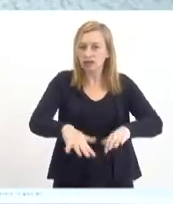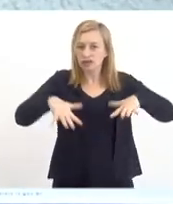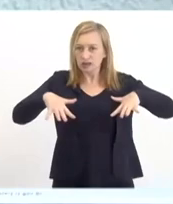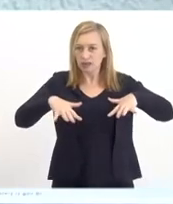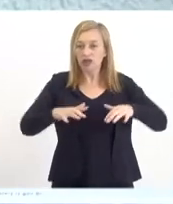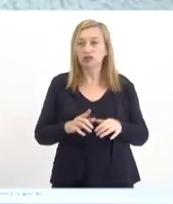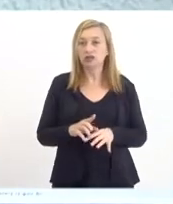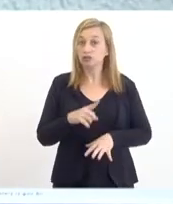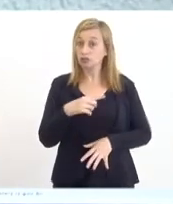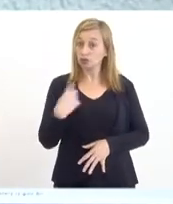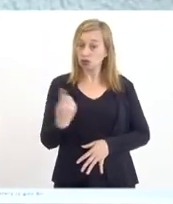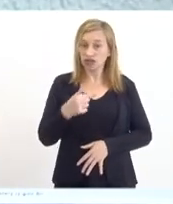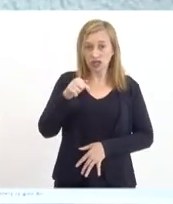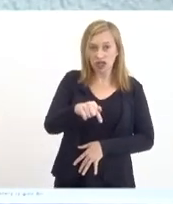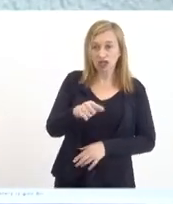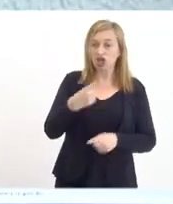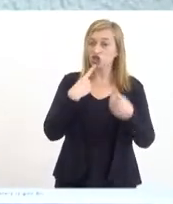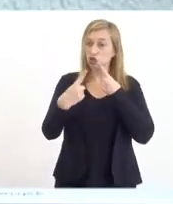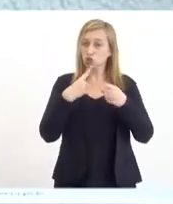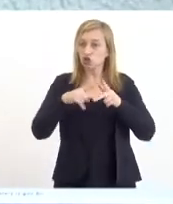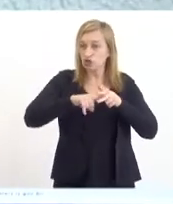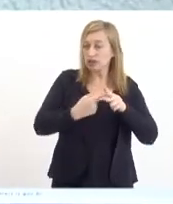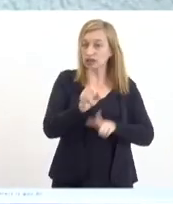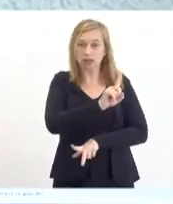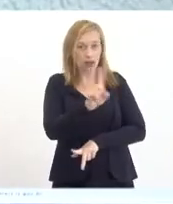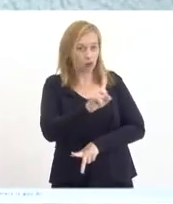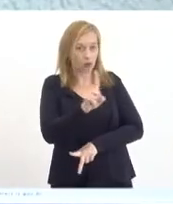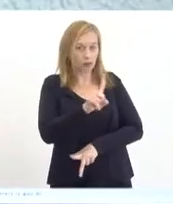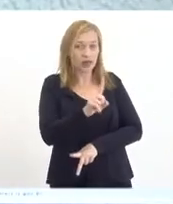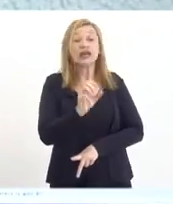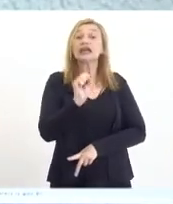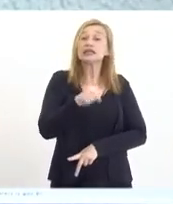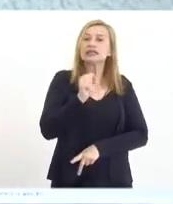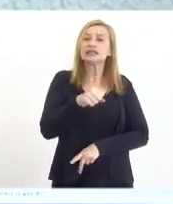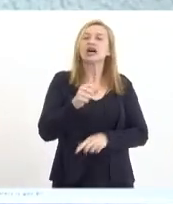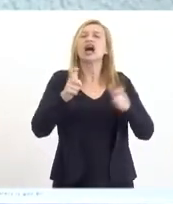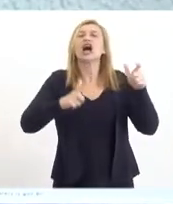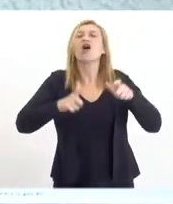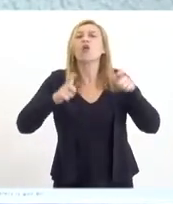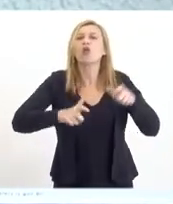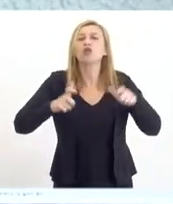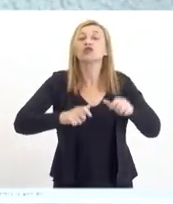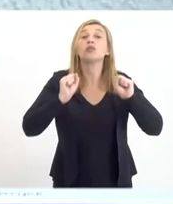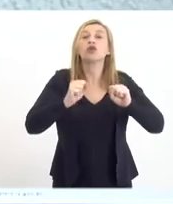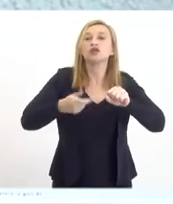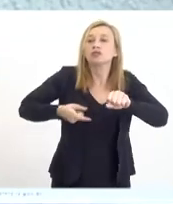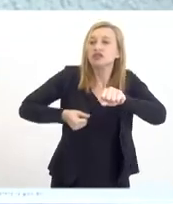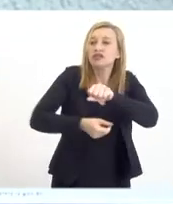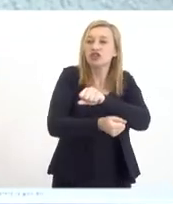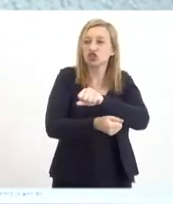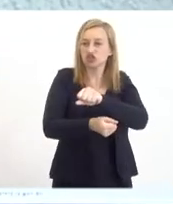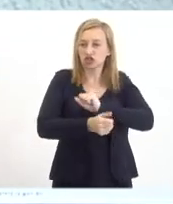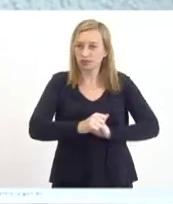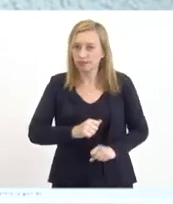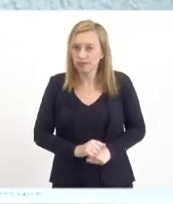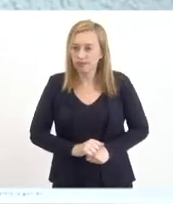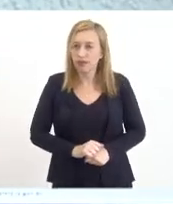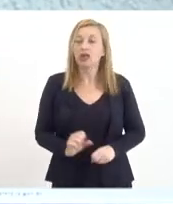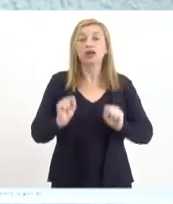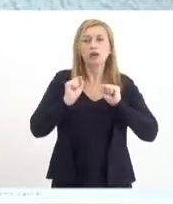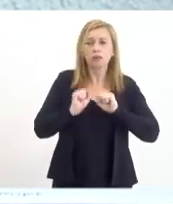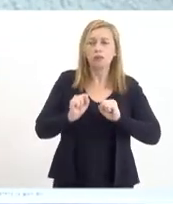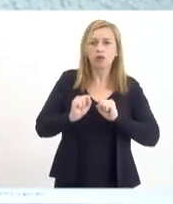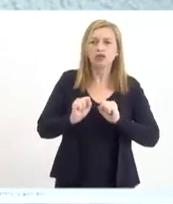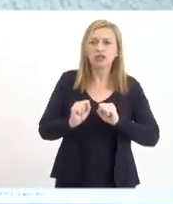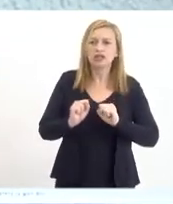Nós não viemos aqui hoje discutir a regulamentação, e sim aonde é que possamos investir recursos para que a gente possa